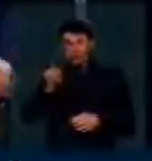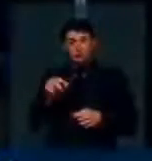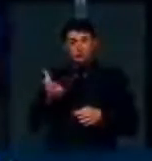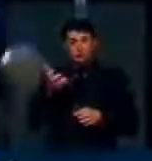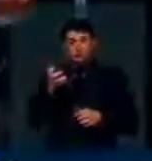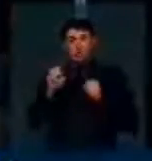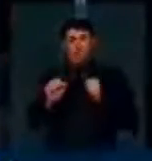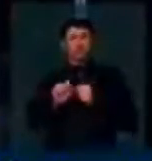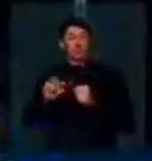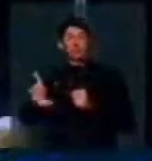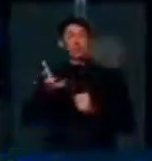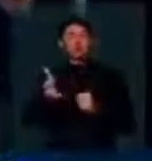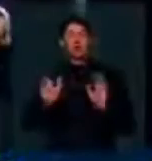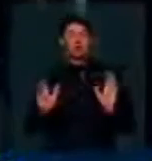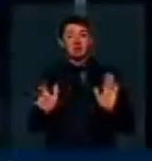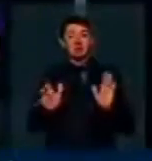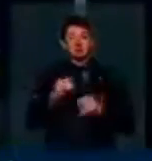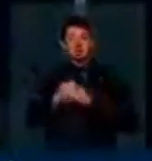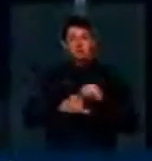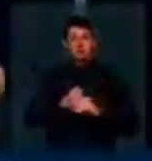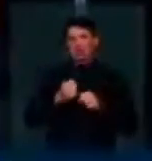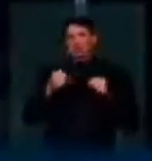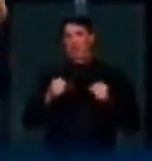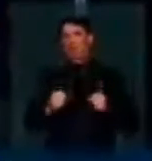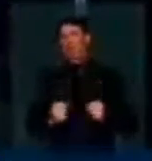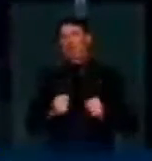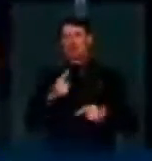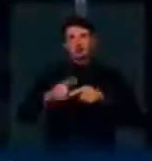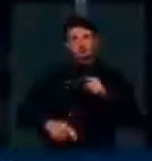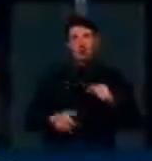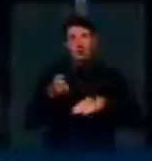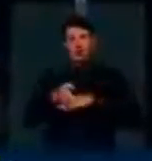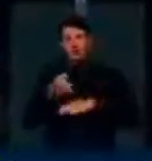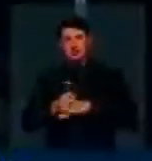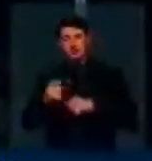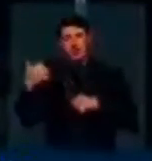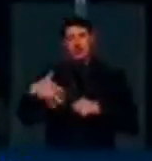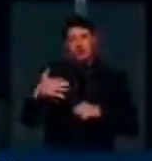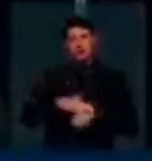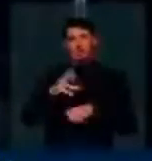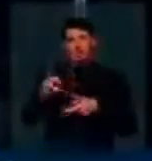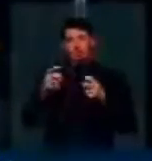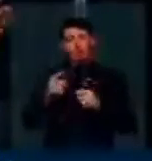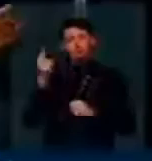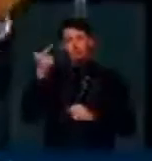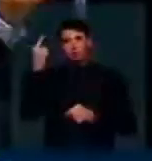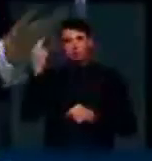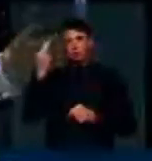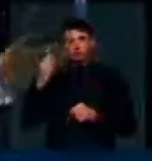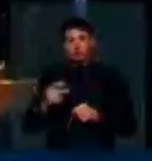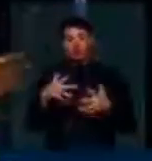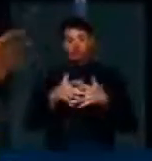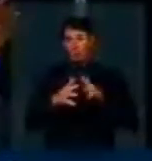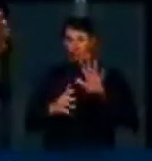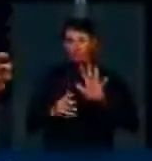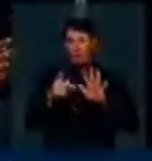poder fazer o que ele quer. Não tem site poderoso que vai vedar seu acesso porque cobra mais caro. Isso não existe. Está fazendo uma confusão do